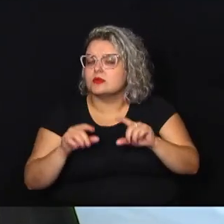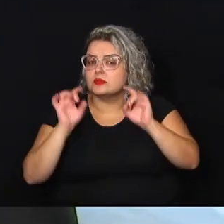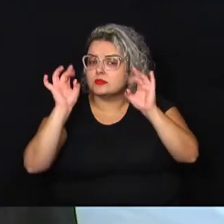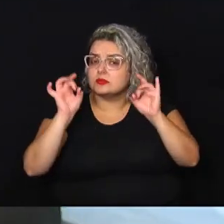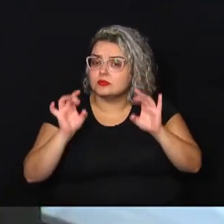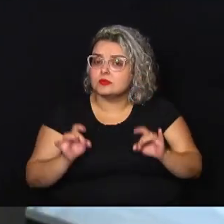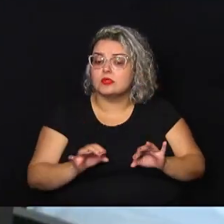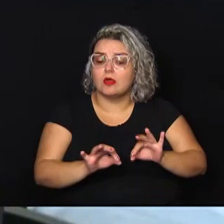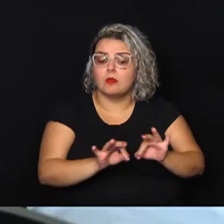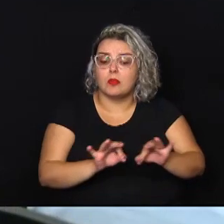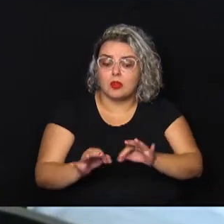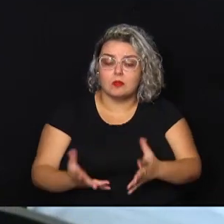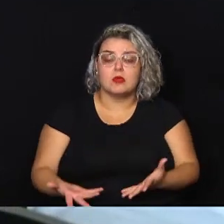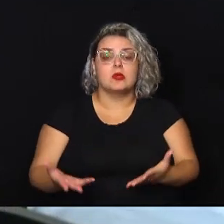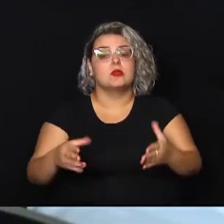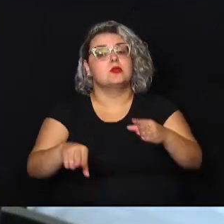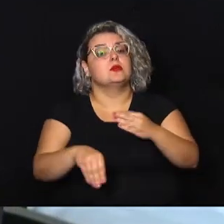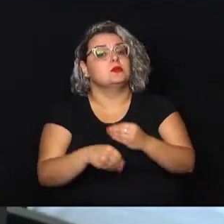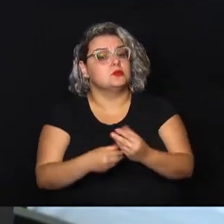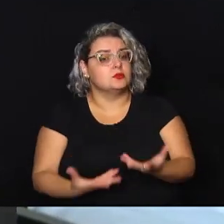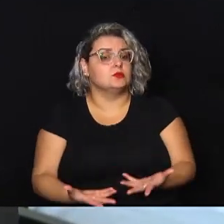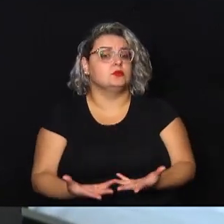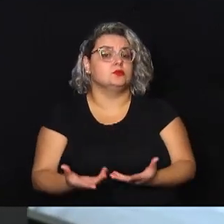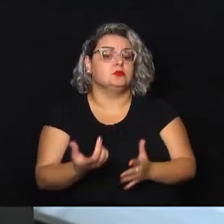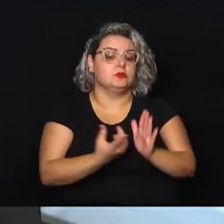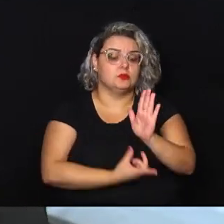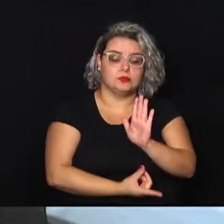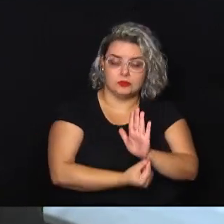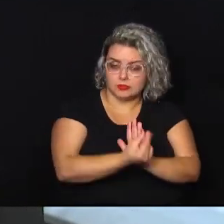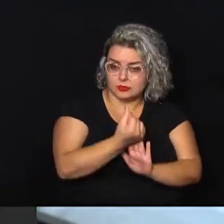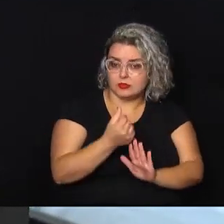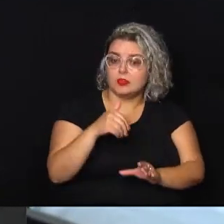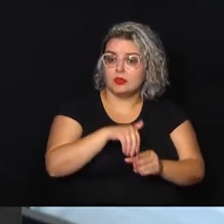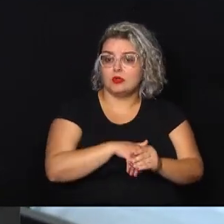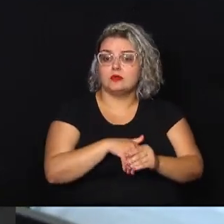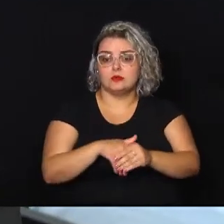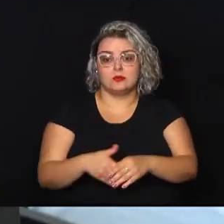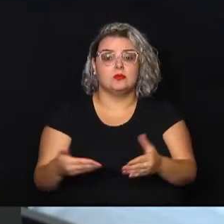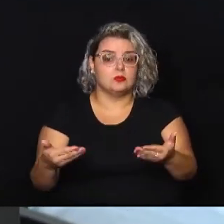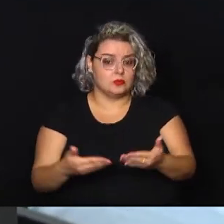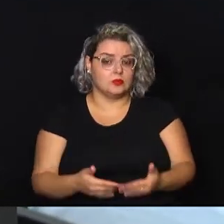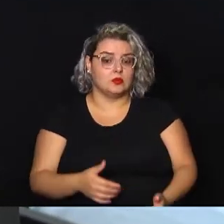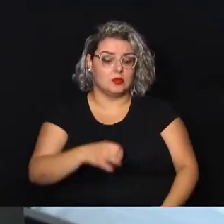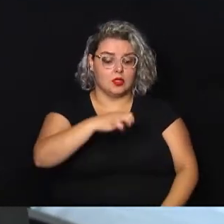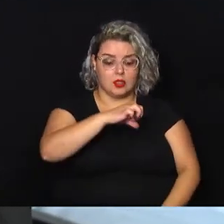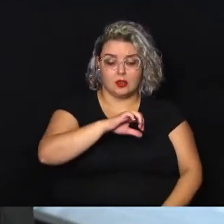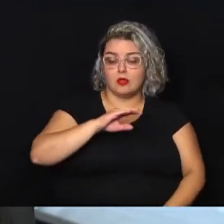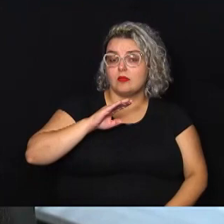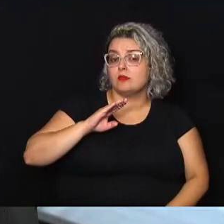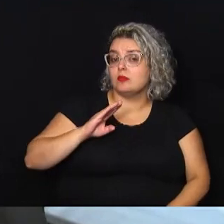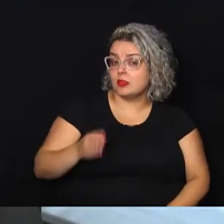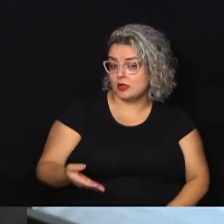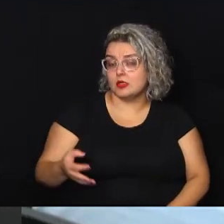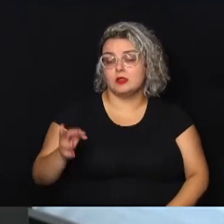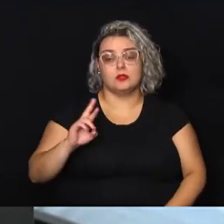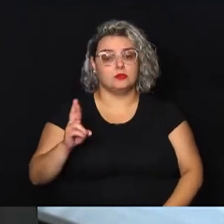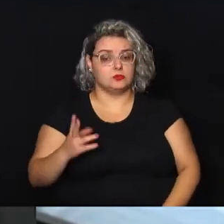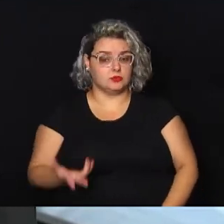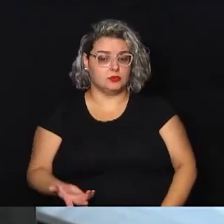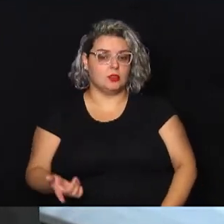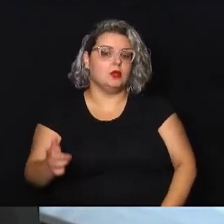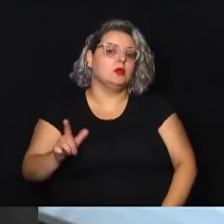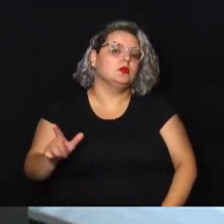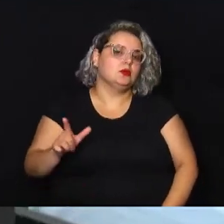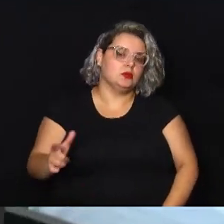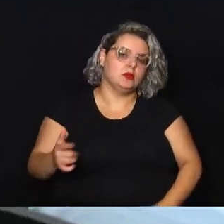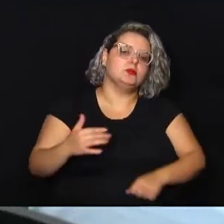programas que estão inclusos dentro do orçamento que nós vamos votar aqui hoje de cerca de R$ 9 bilhões. E nós, lógico, vamos ter um